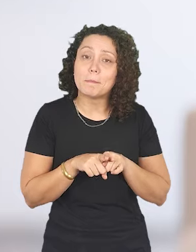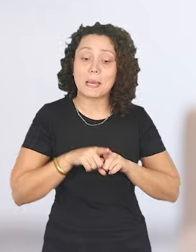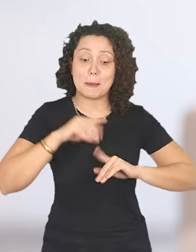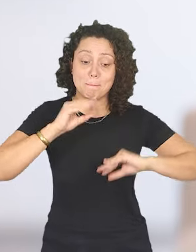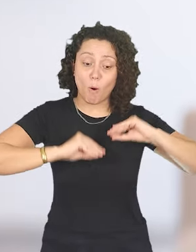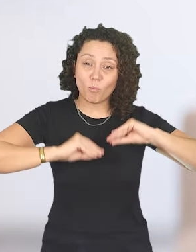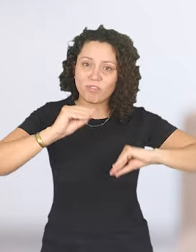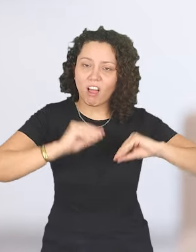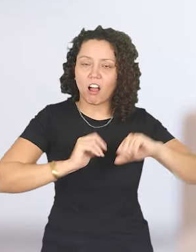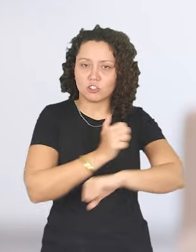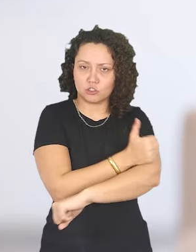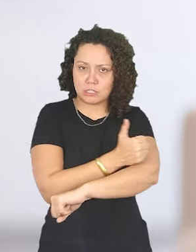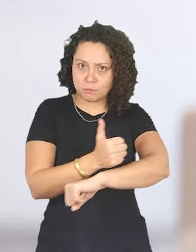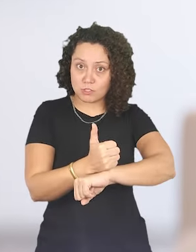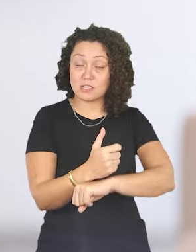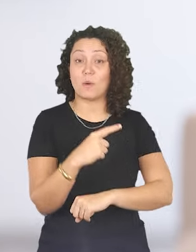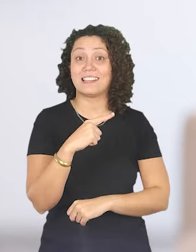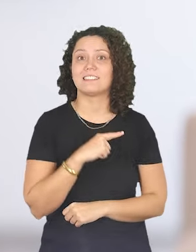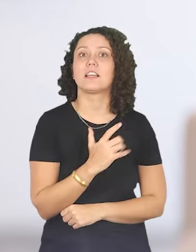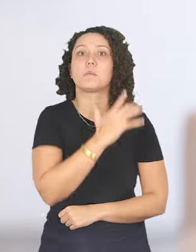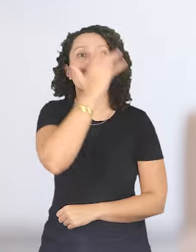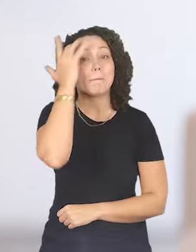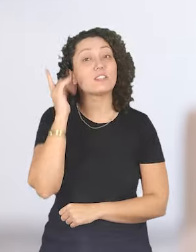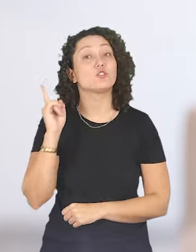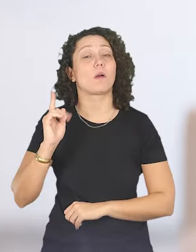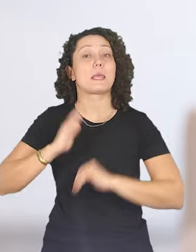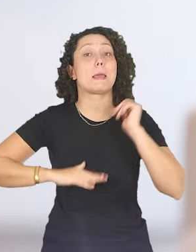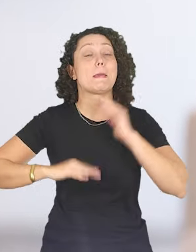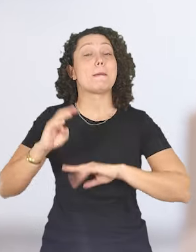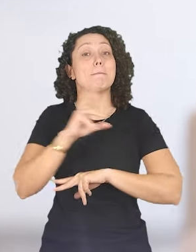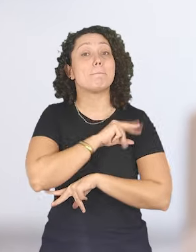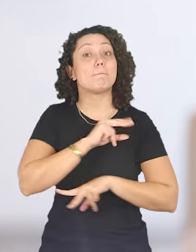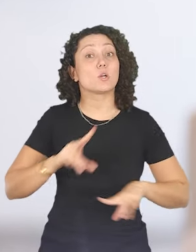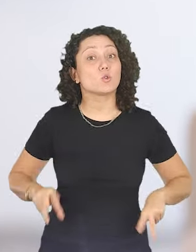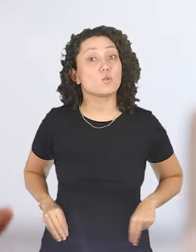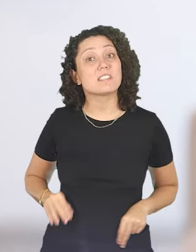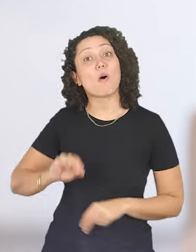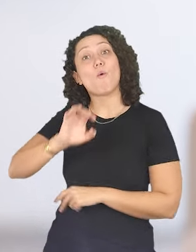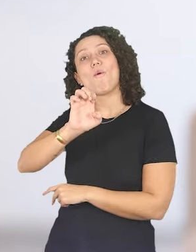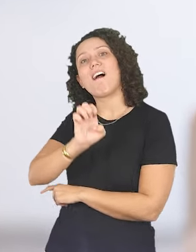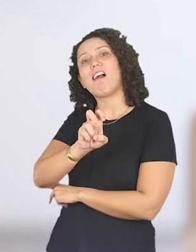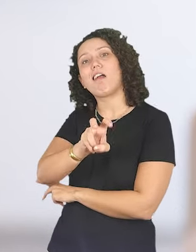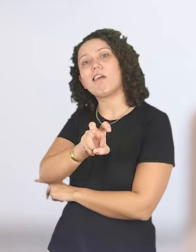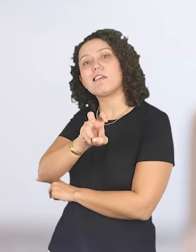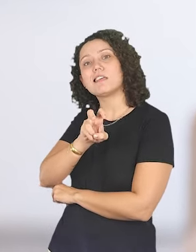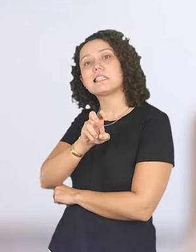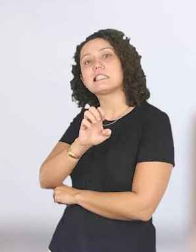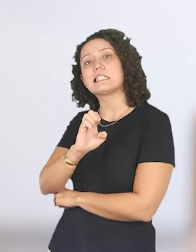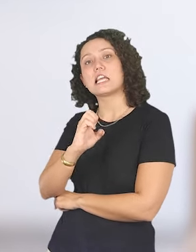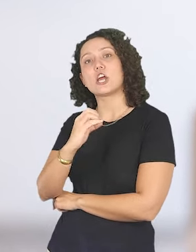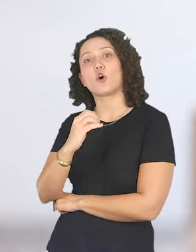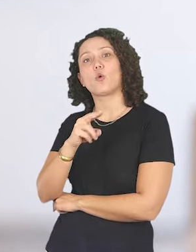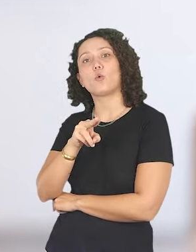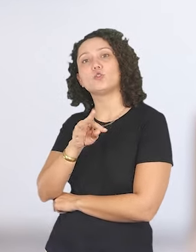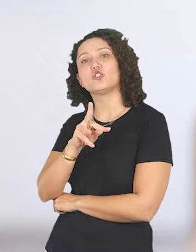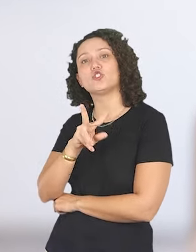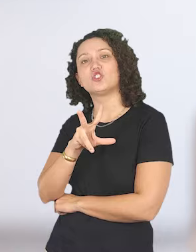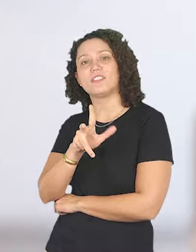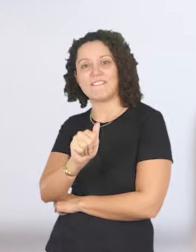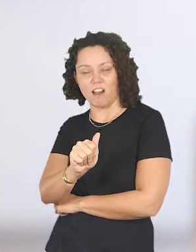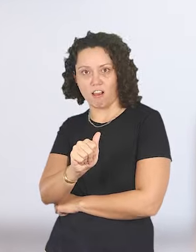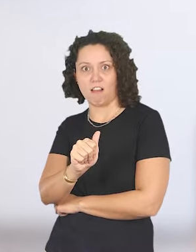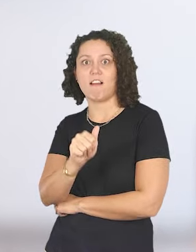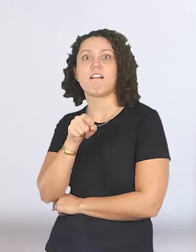E tem o produtor executivo que vai cuidar de toda a administração, né? De todos os recursos que vão ser